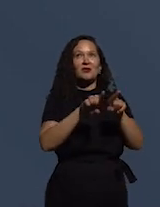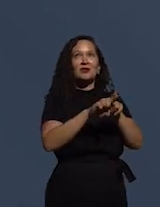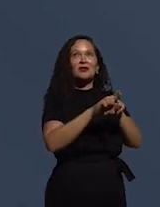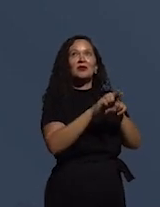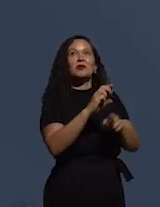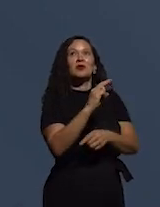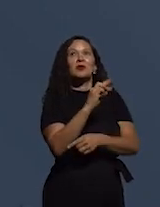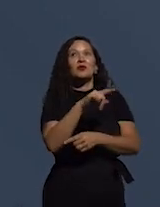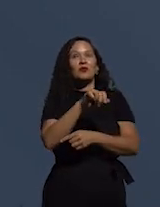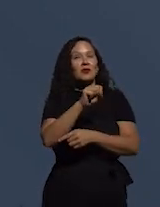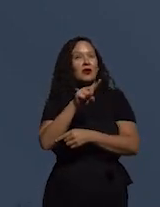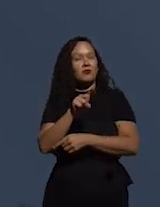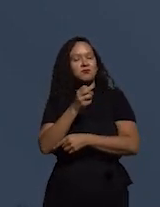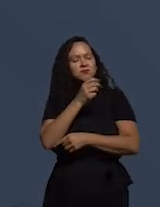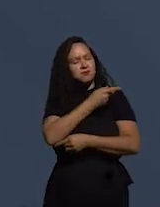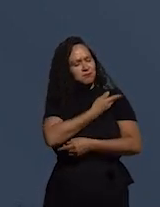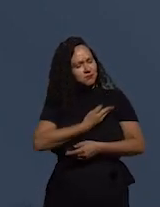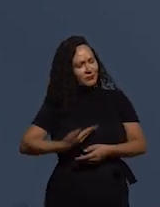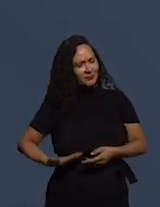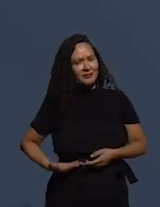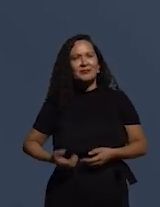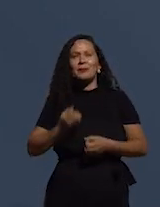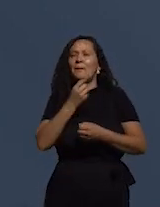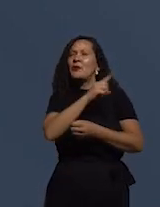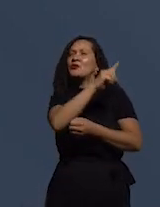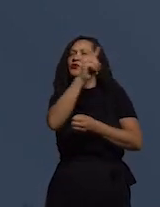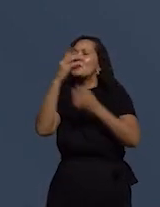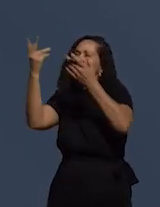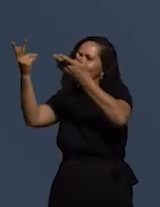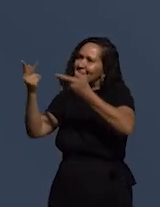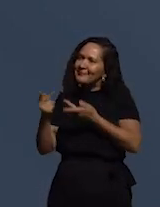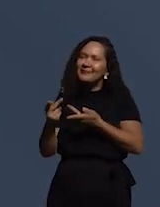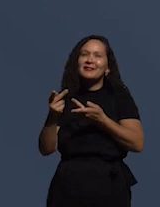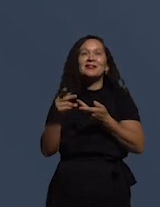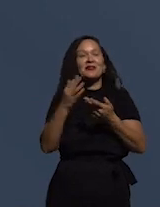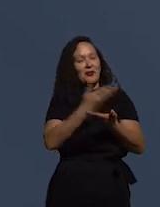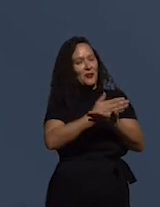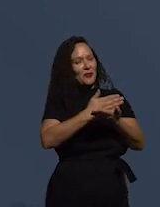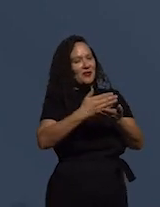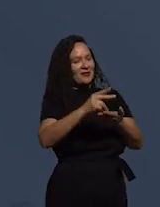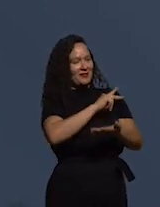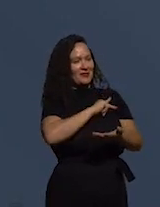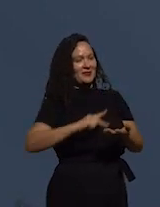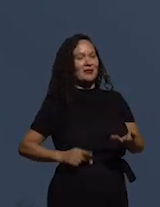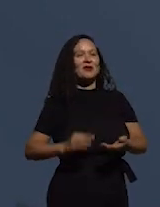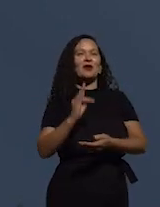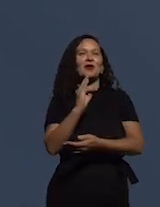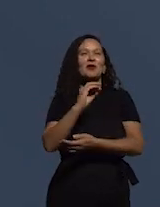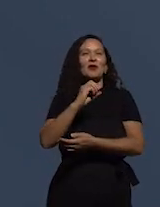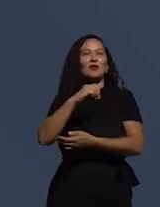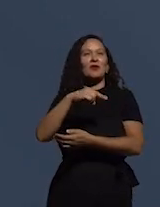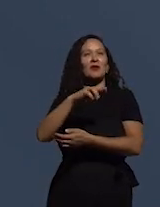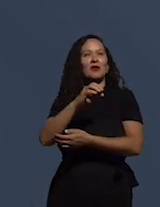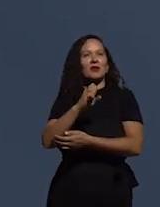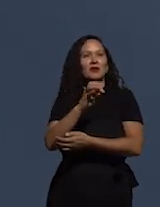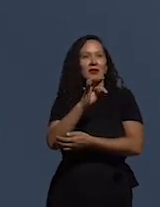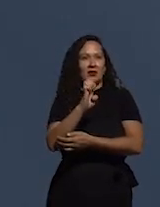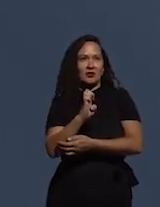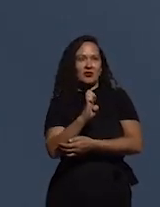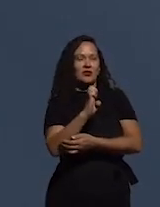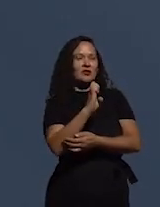Vamos iniciar com o presidente do CONACI, Leonardo de Araújo Vaz. Bem-vindo, Leonardo. Bom dia.